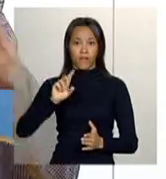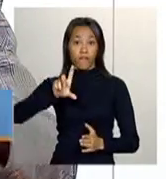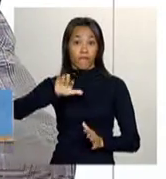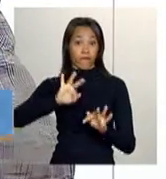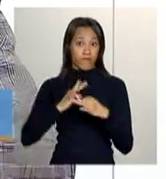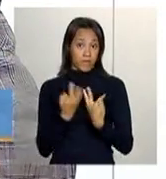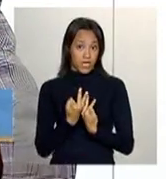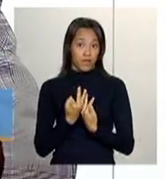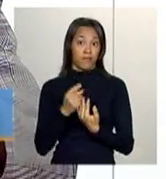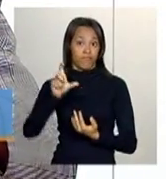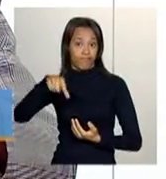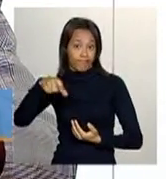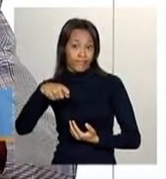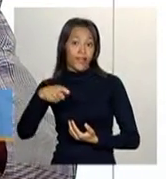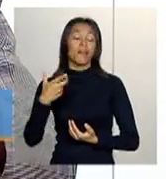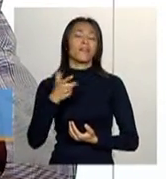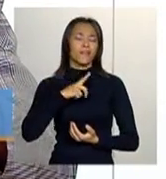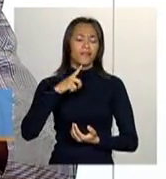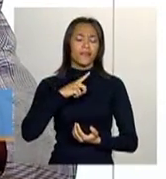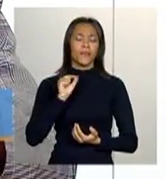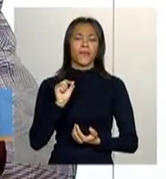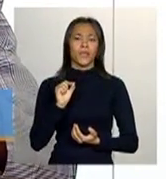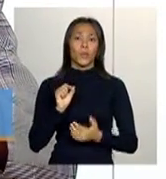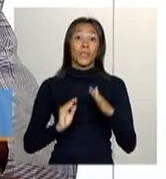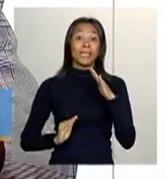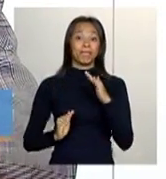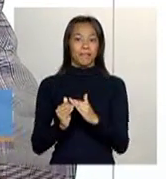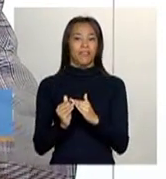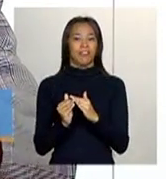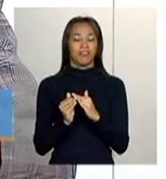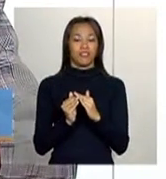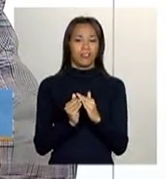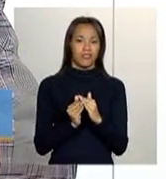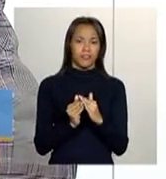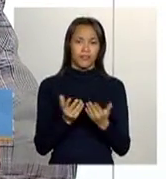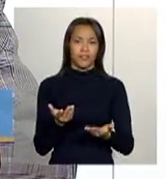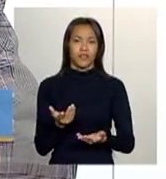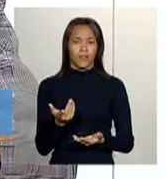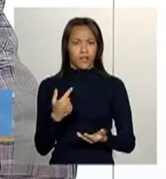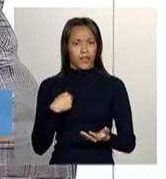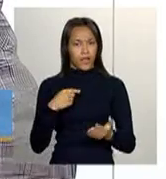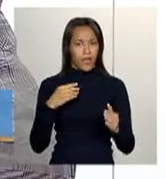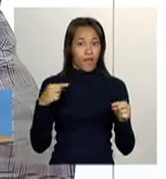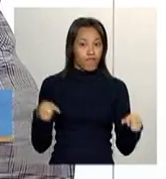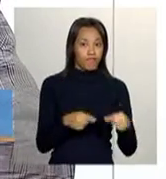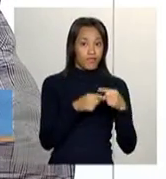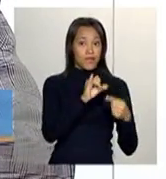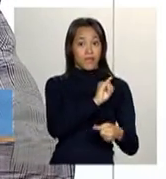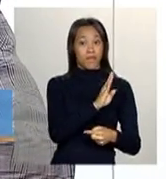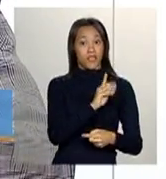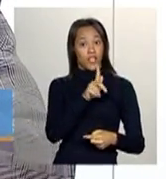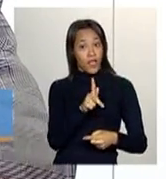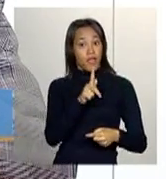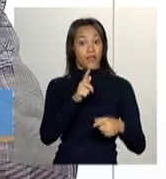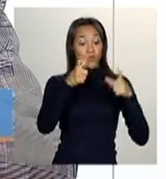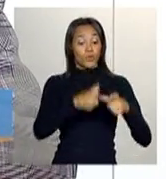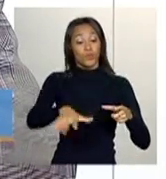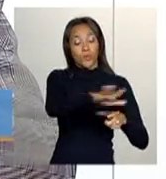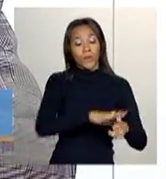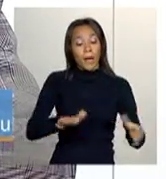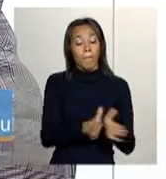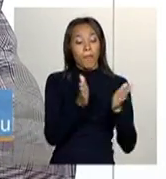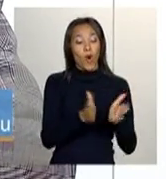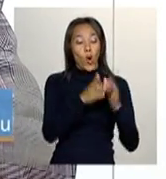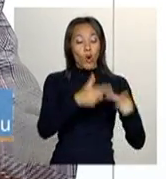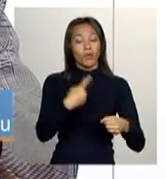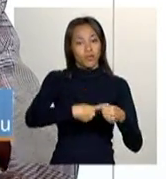verdade, é que tem um limite baseado no IBGE de famílias pobres daquele município. Quando ele